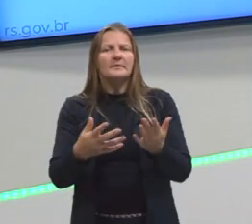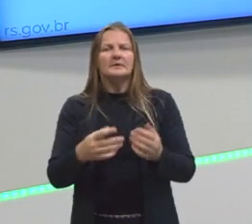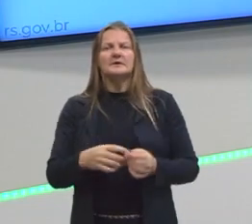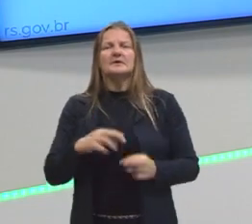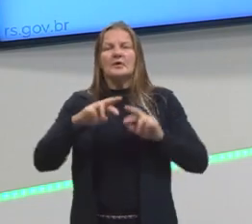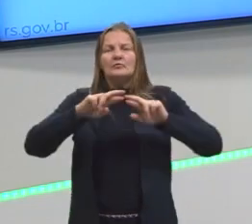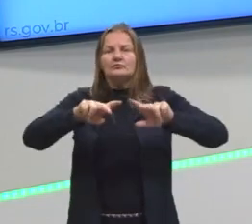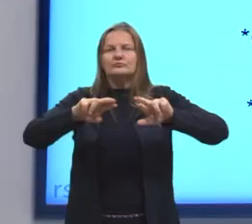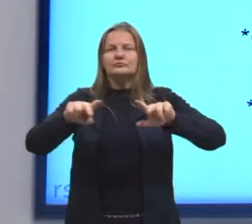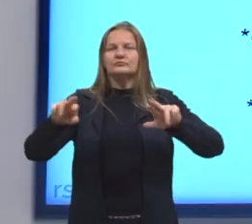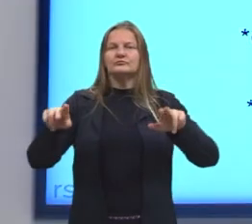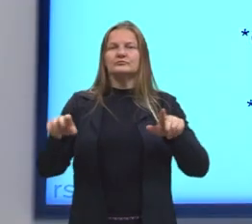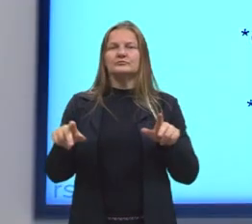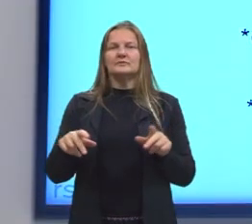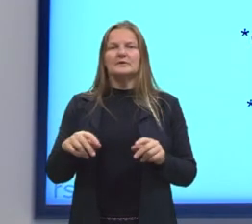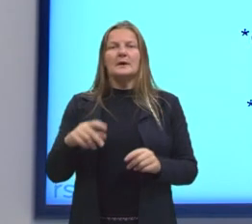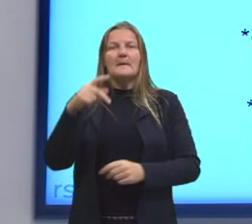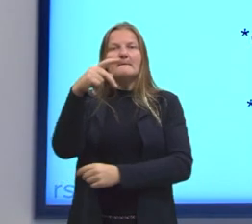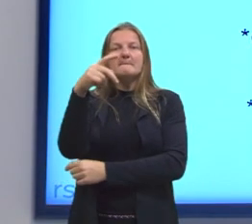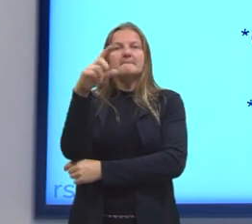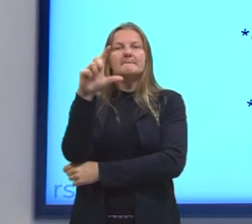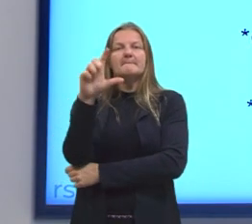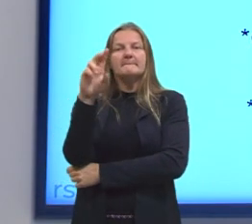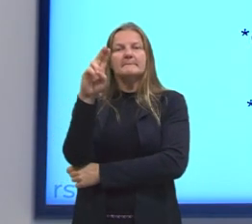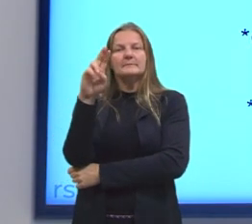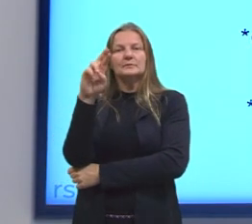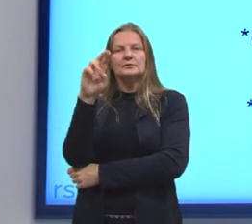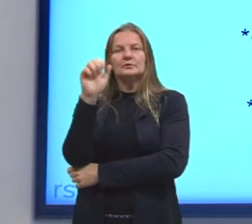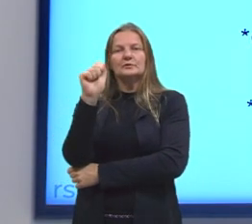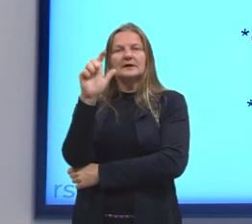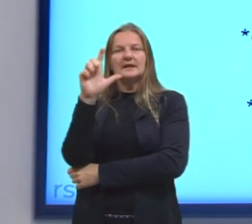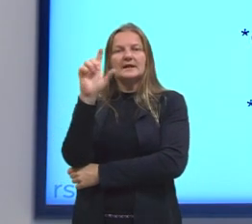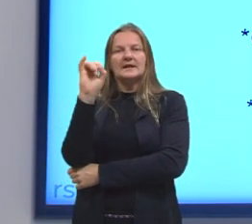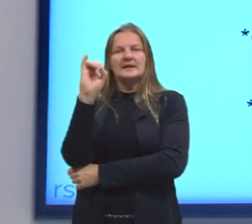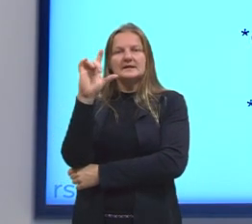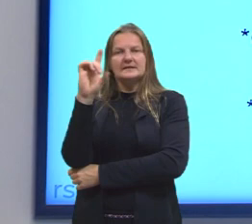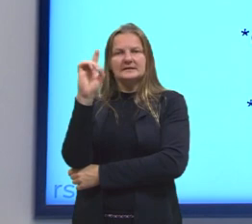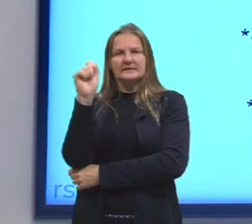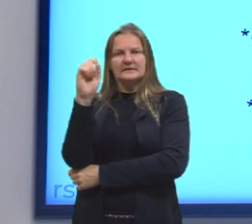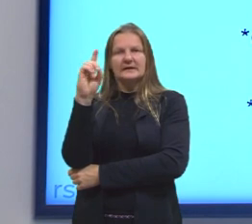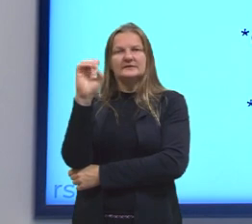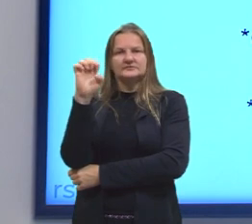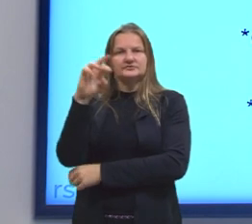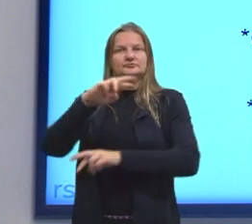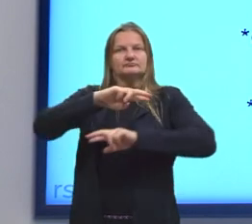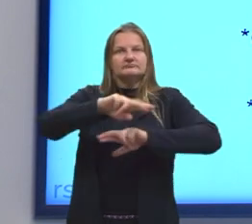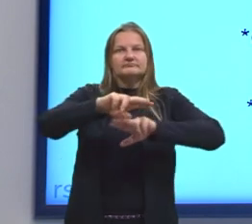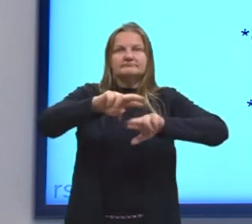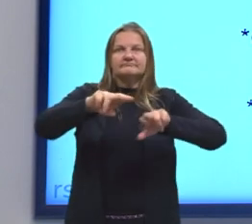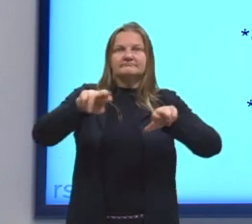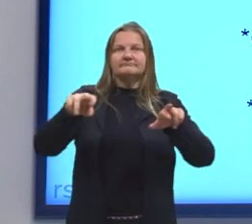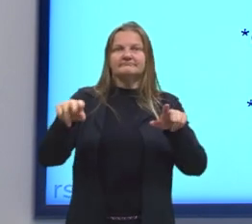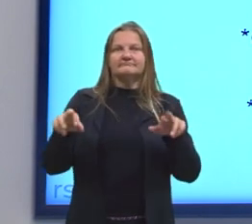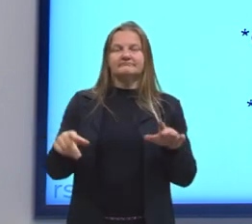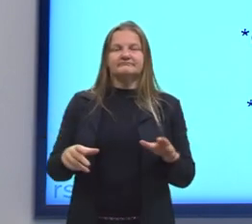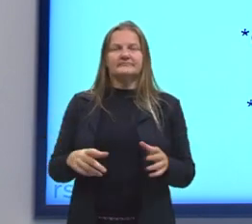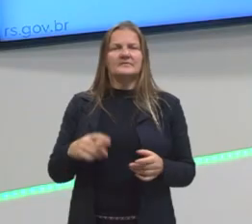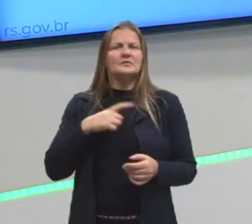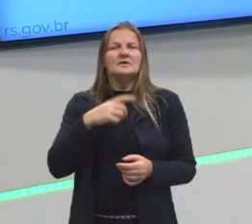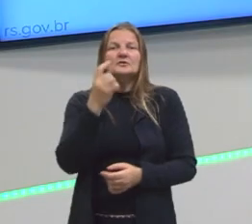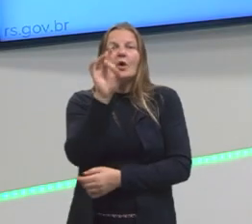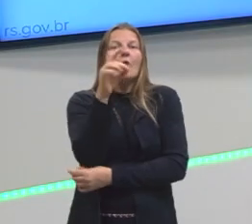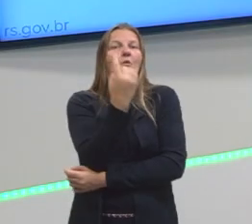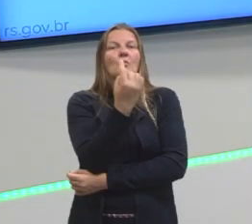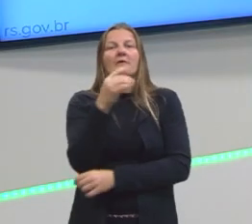diversidade, a pluralidade. Então, na contemporaneidade, não existe